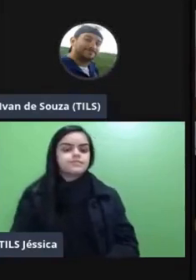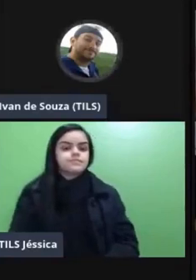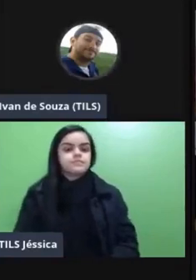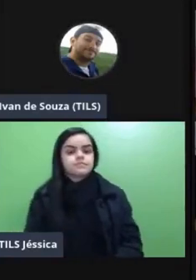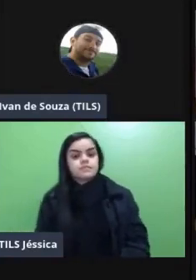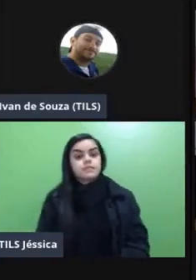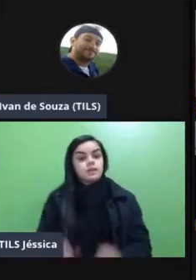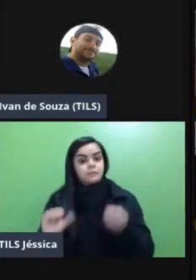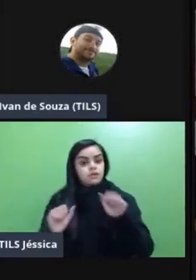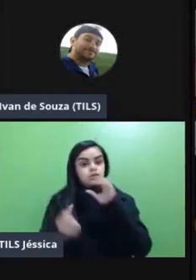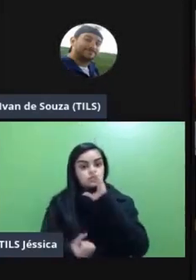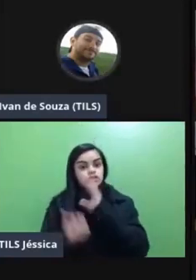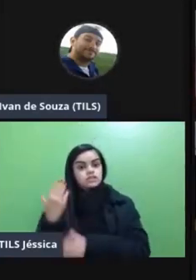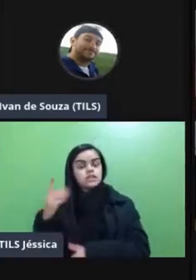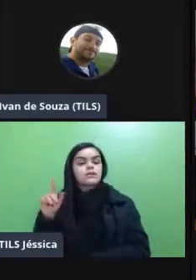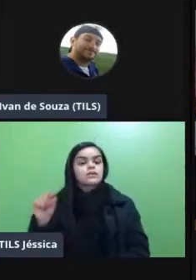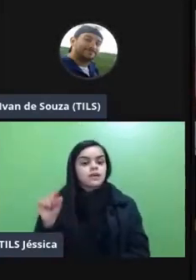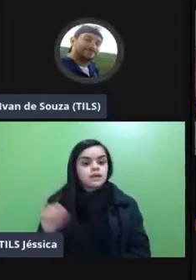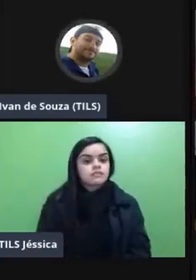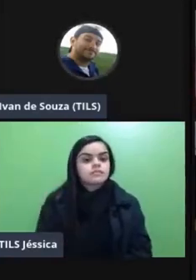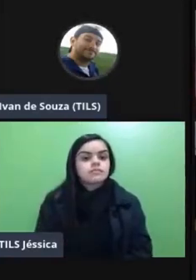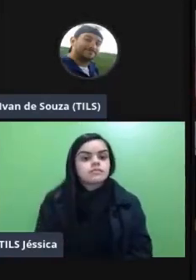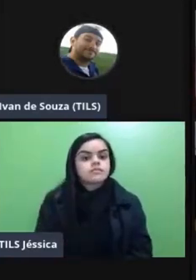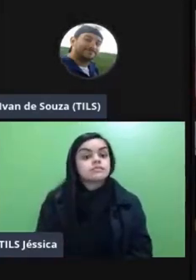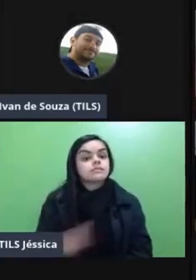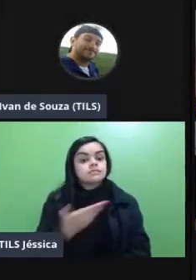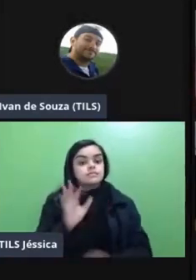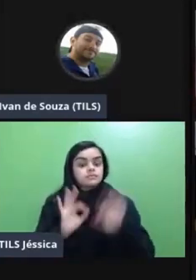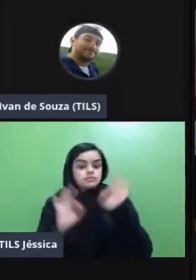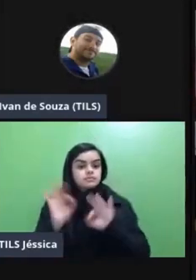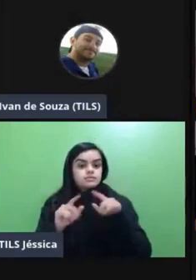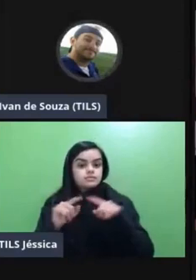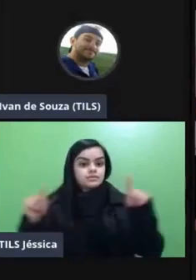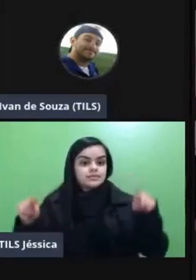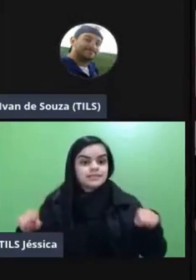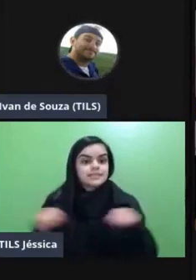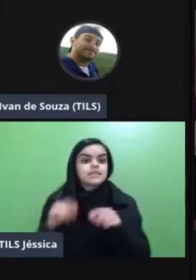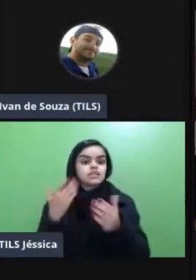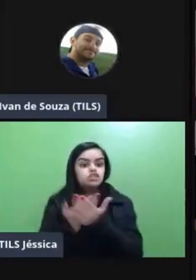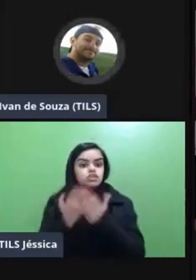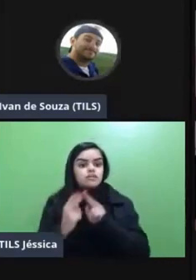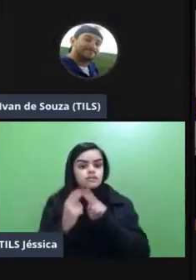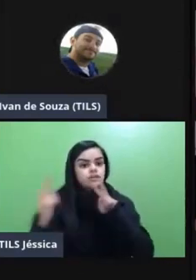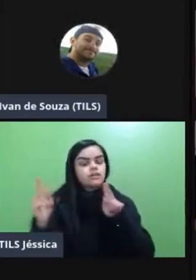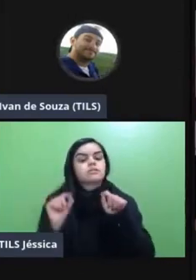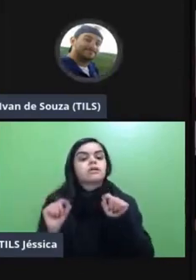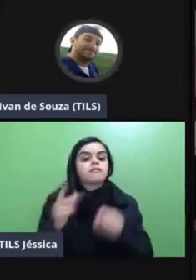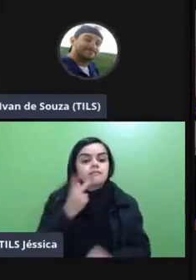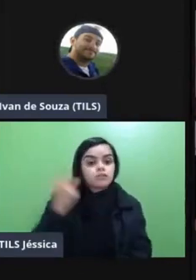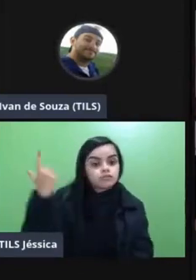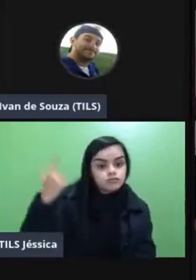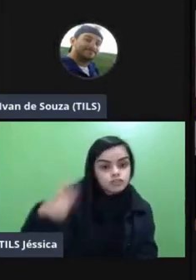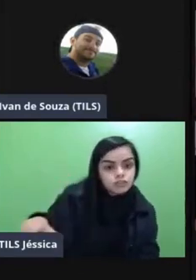criar esse essa organização da minha sala de aula virtual e aí eu reforço que eu